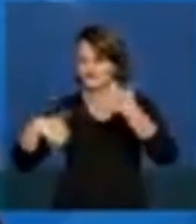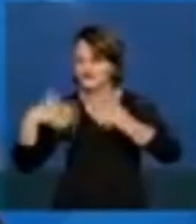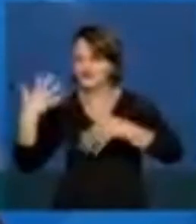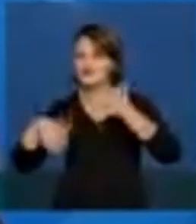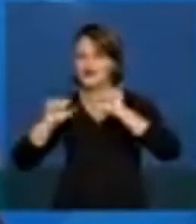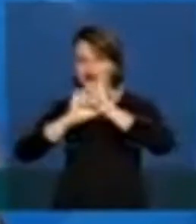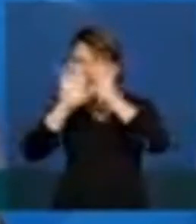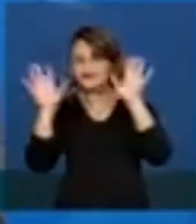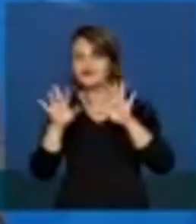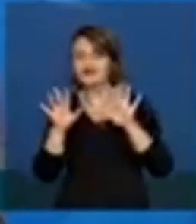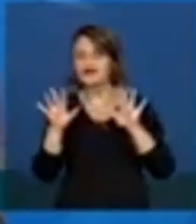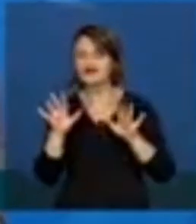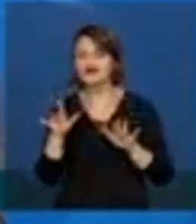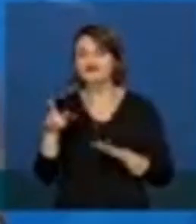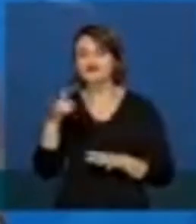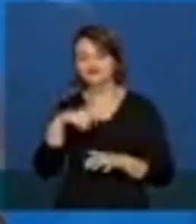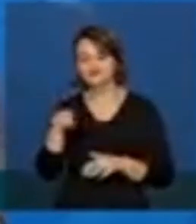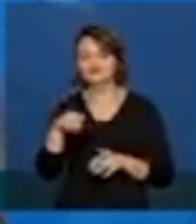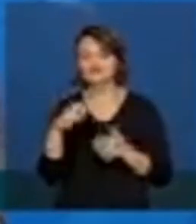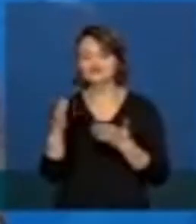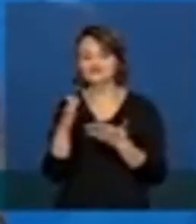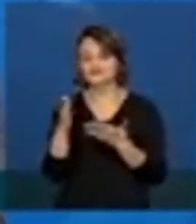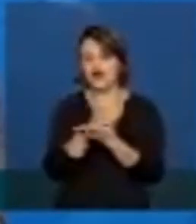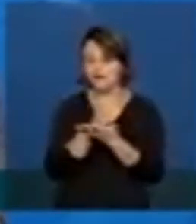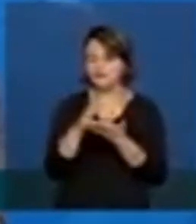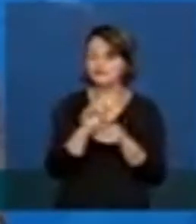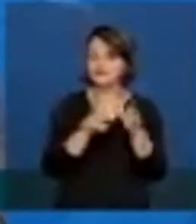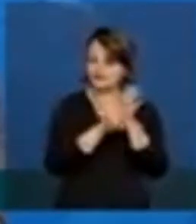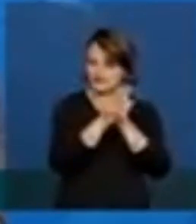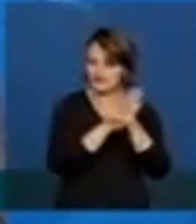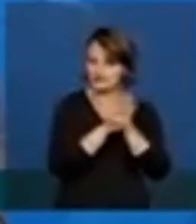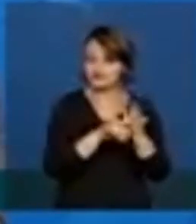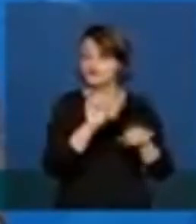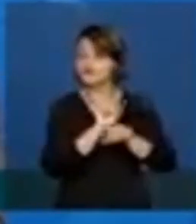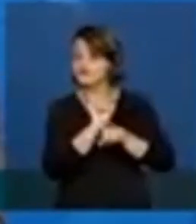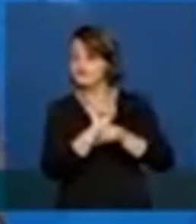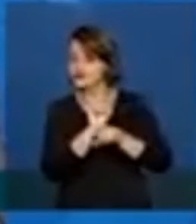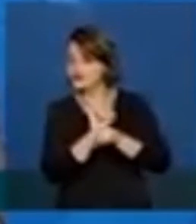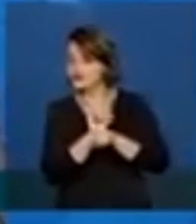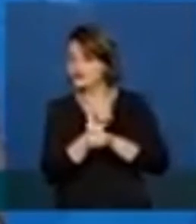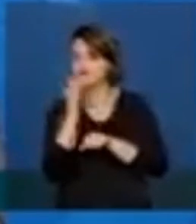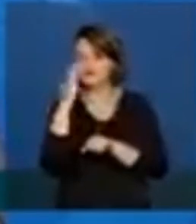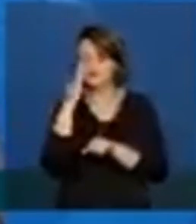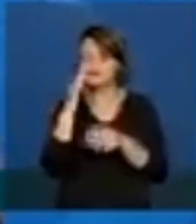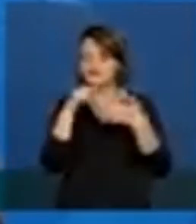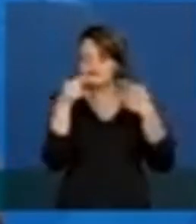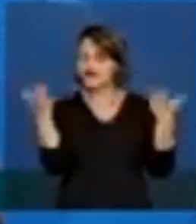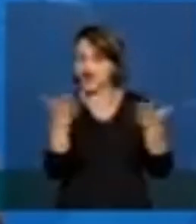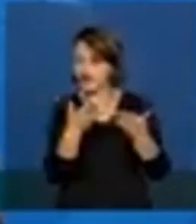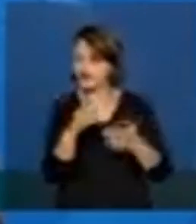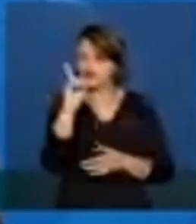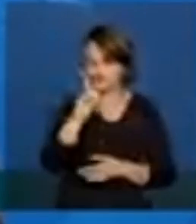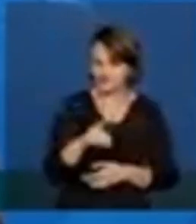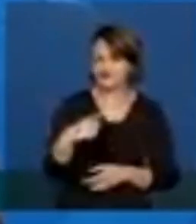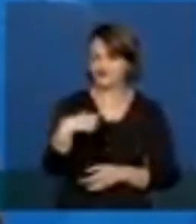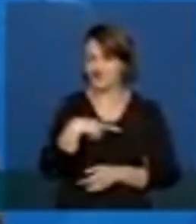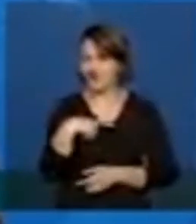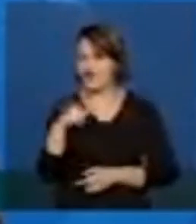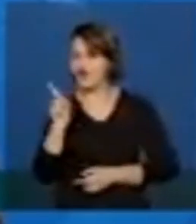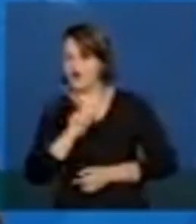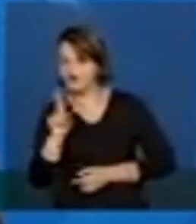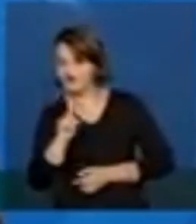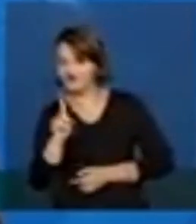claramente que nós temos contestações em análise e elas estão sendo inseridas, sim, para que as pessoas tenham direito, façam jus